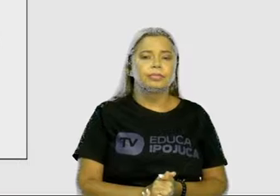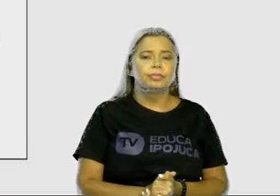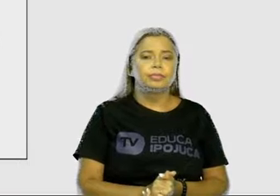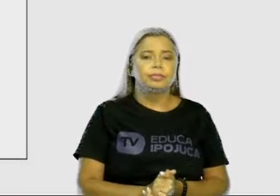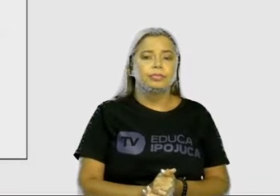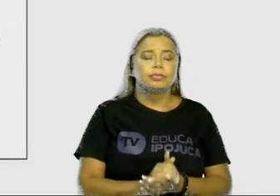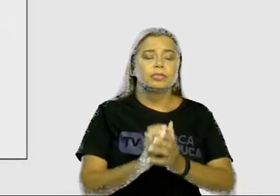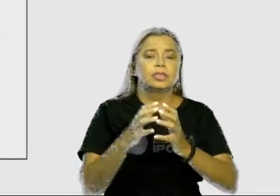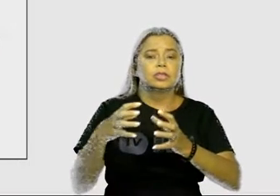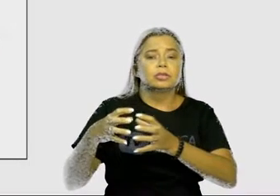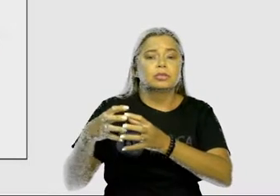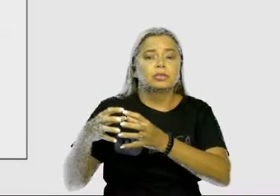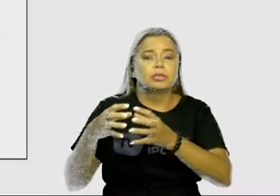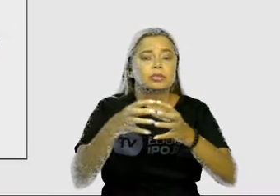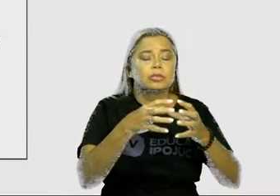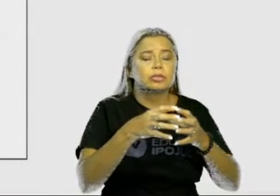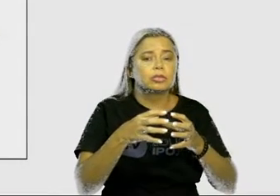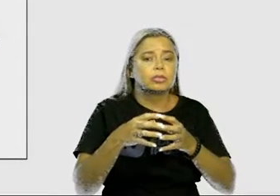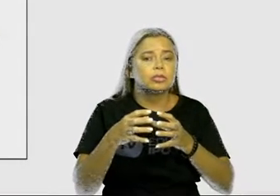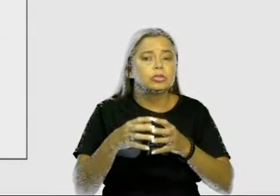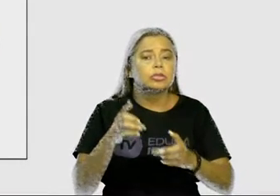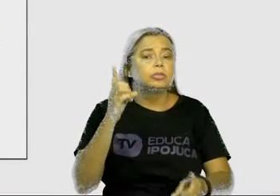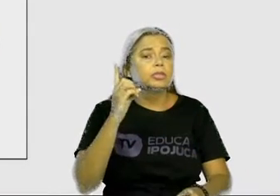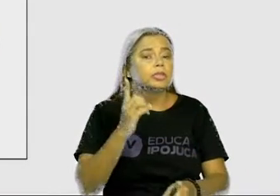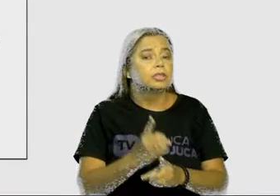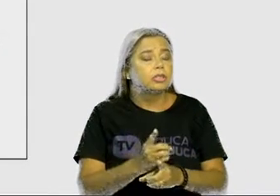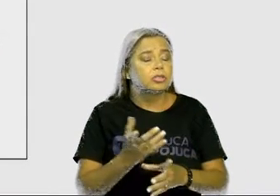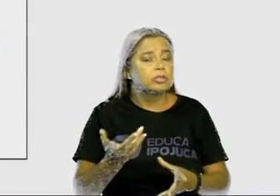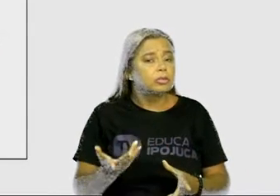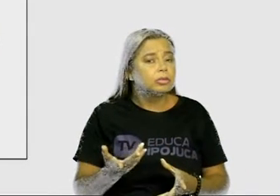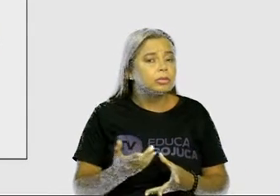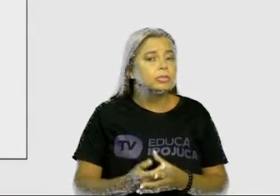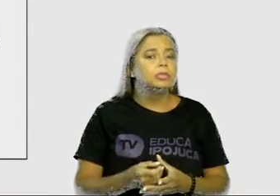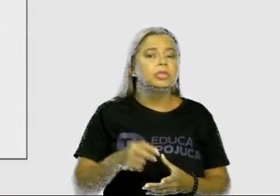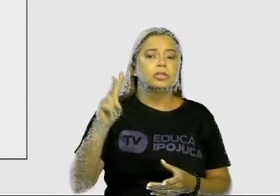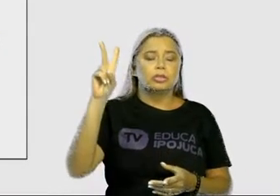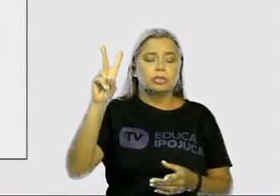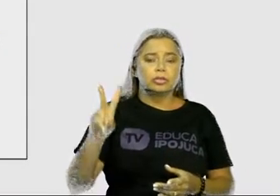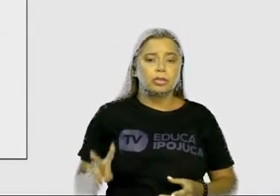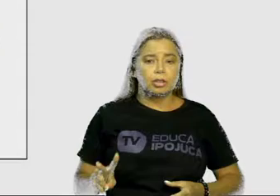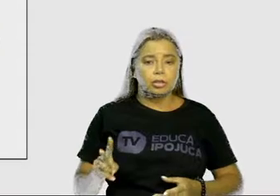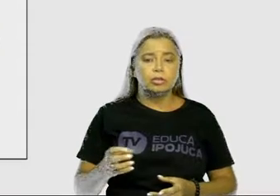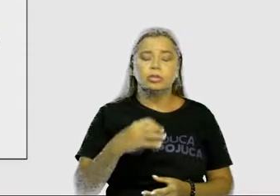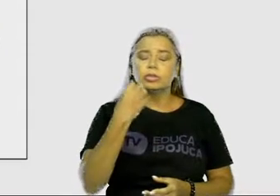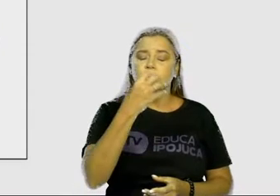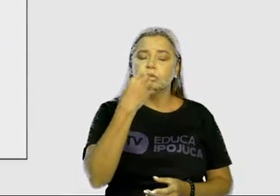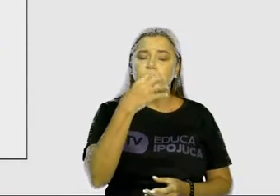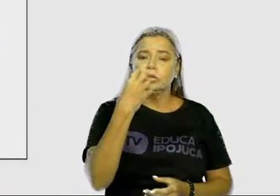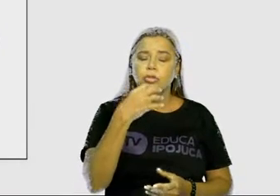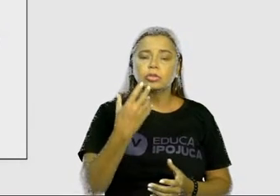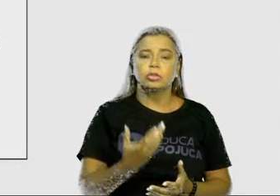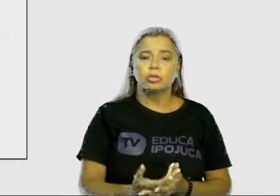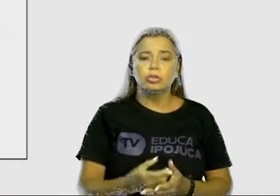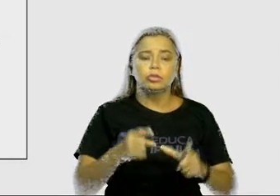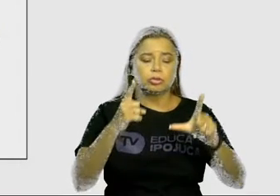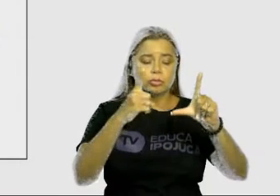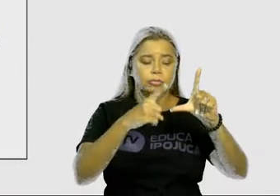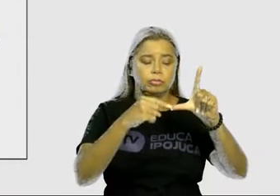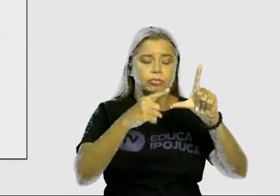Conjunto de regras para decifrar os valores sonoros das letras. Então, o som, pronúncia.